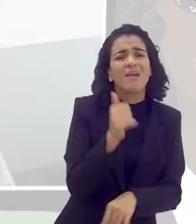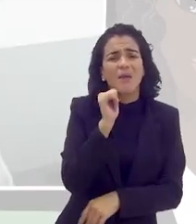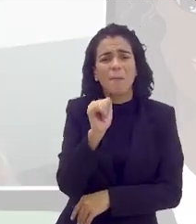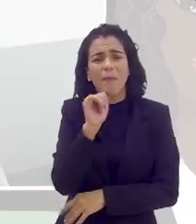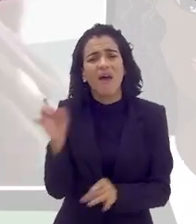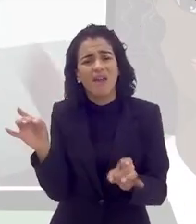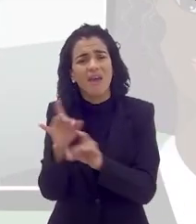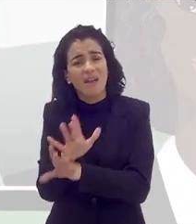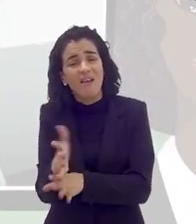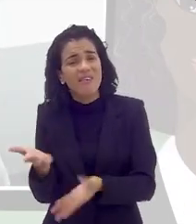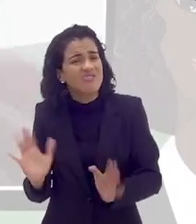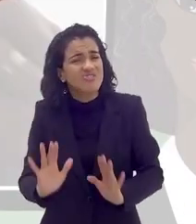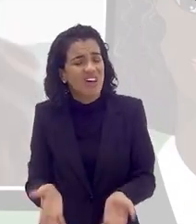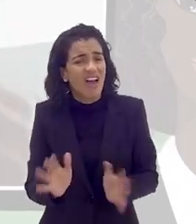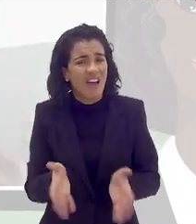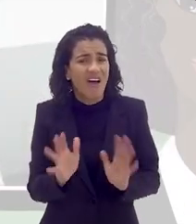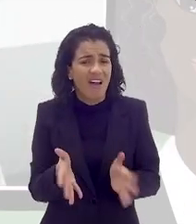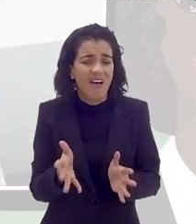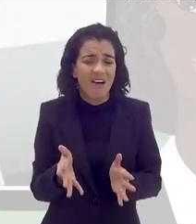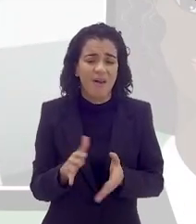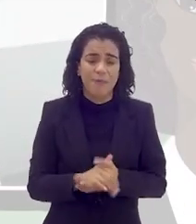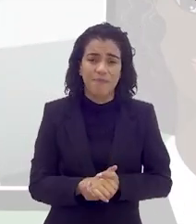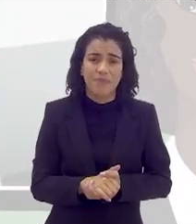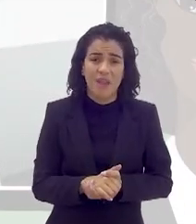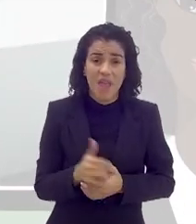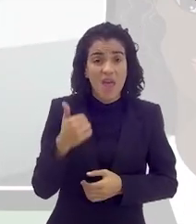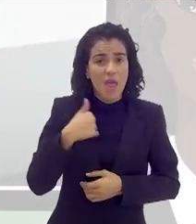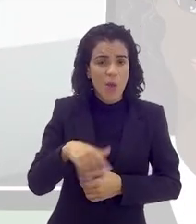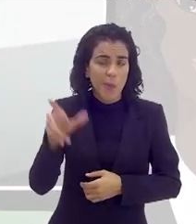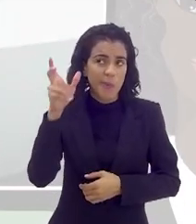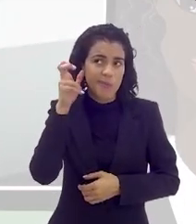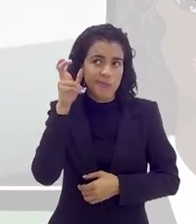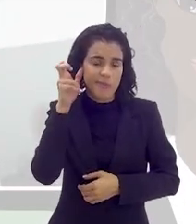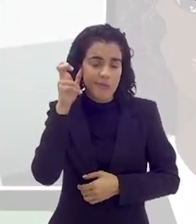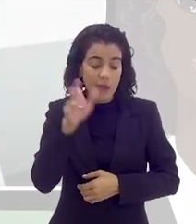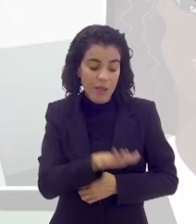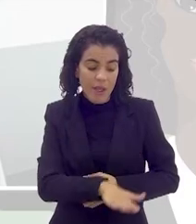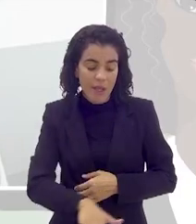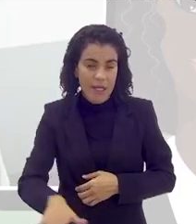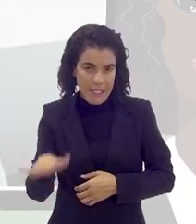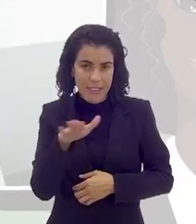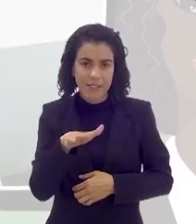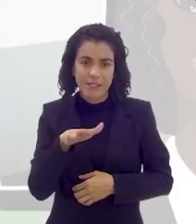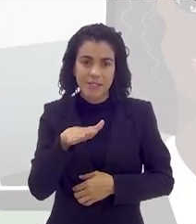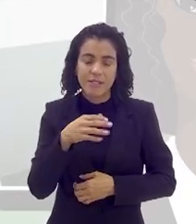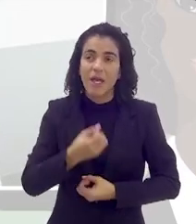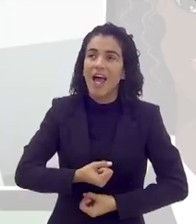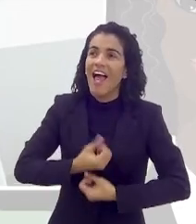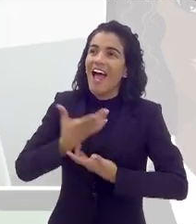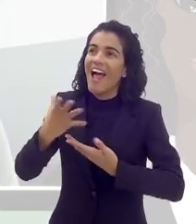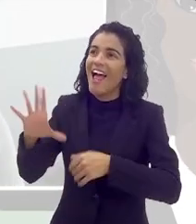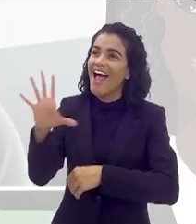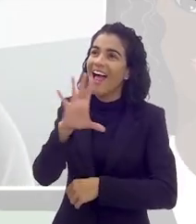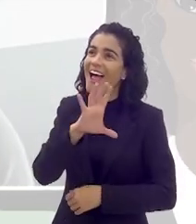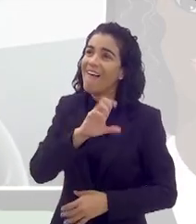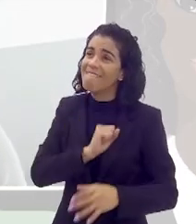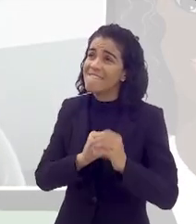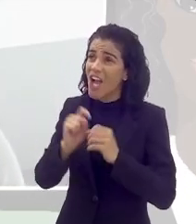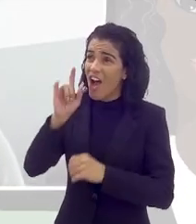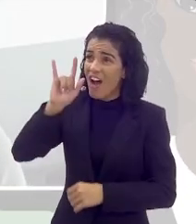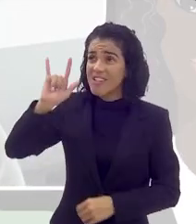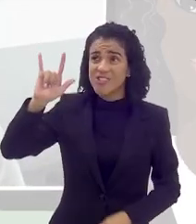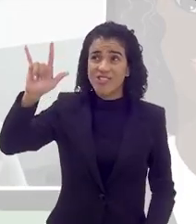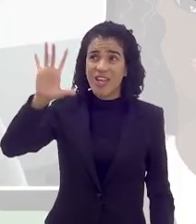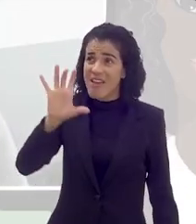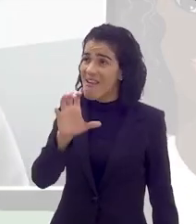já tem seu pai, você já tem sua mãe, porque também fica, eu escuto assim, a criança está fazendo uma declaração de amor para